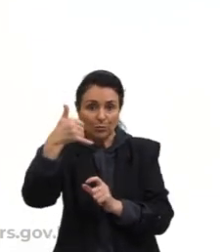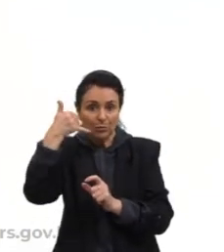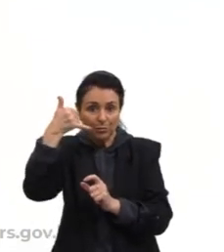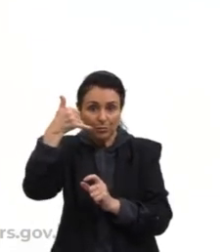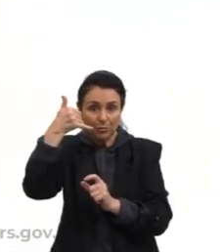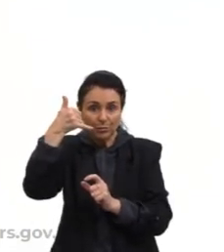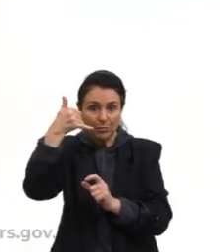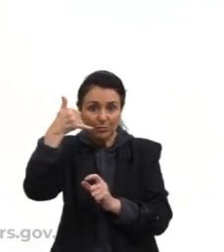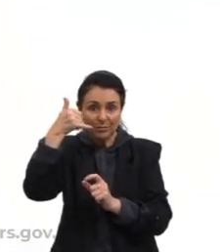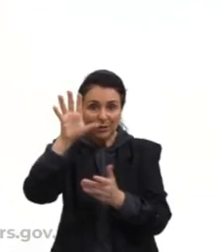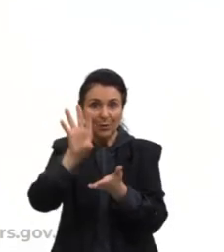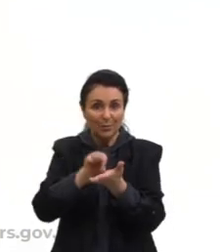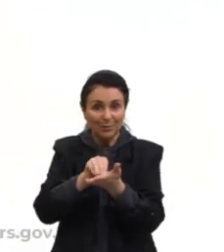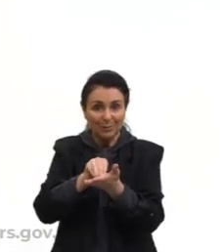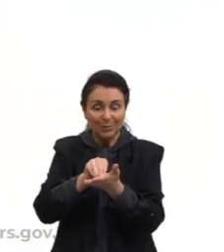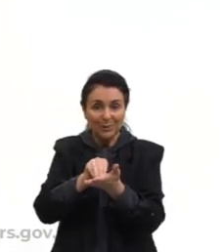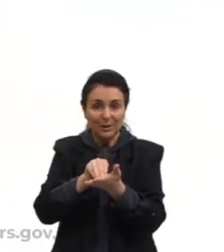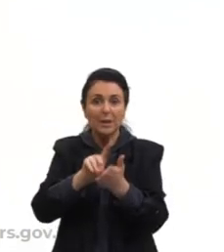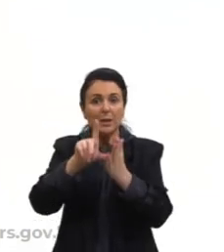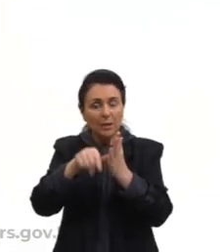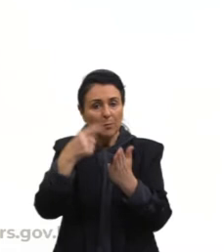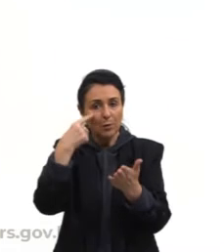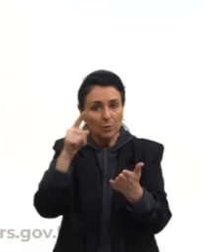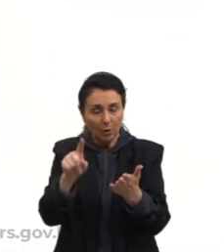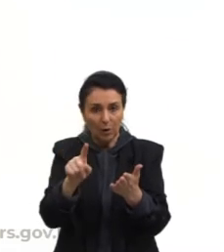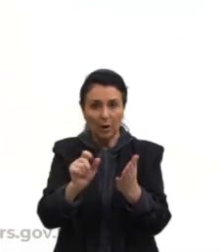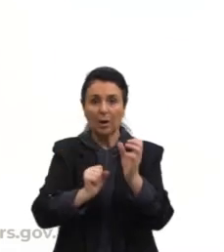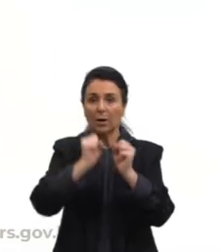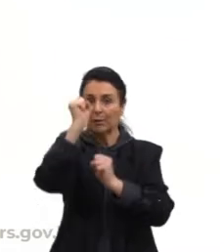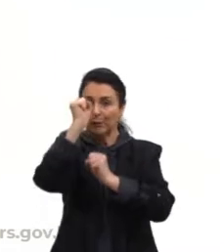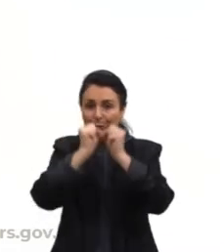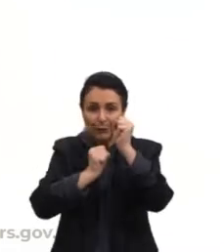Certo? Então, fábrica, factory.